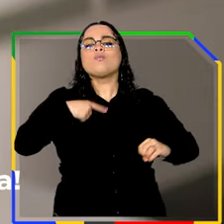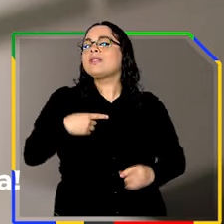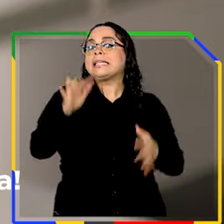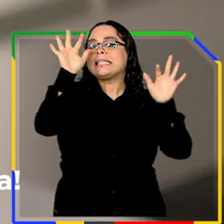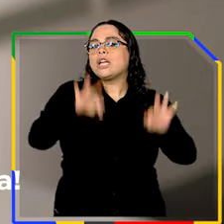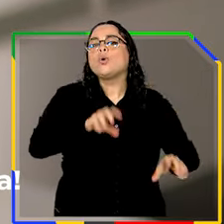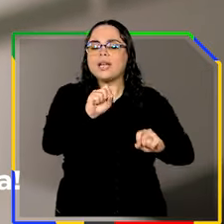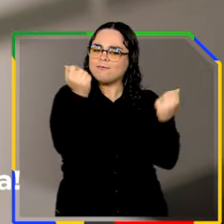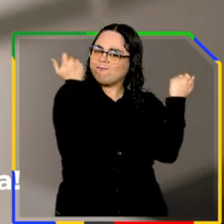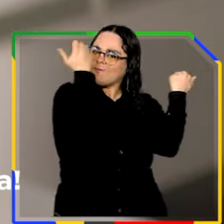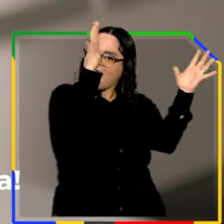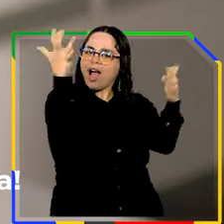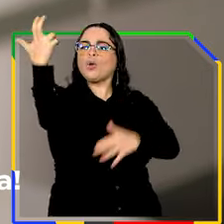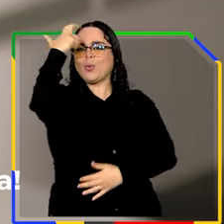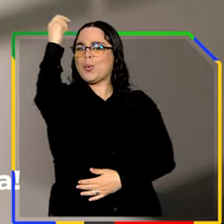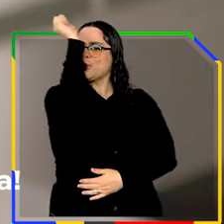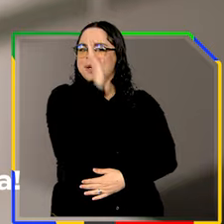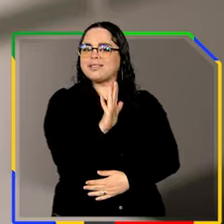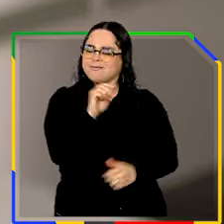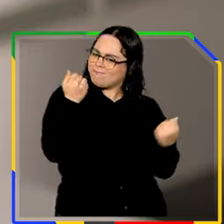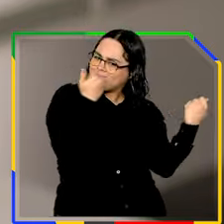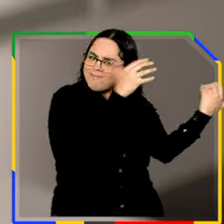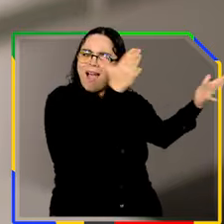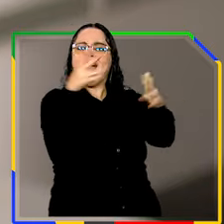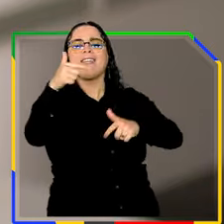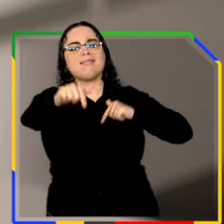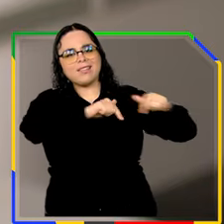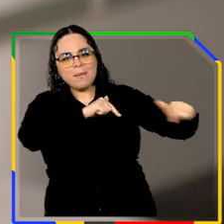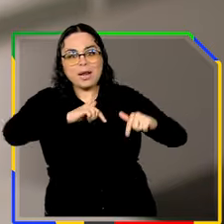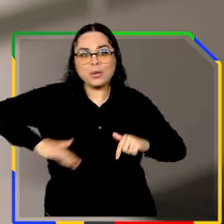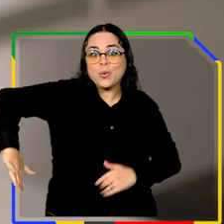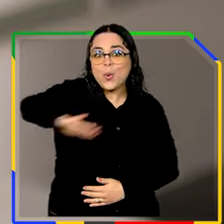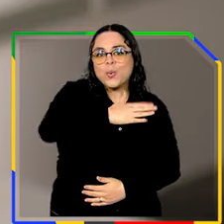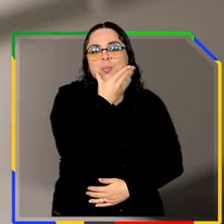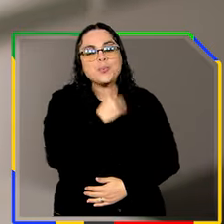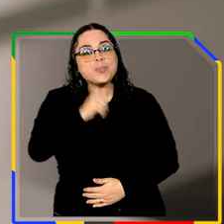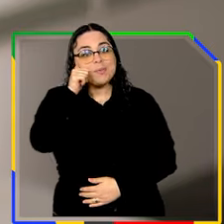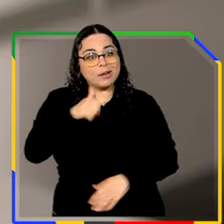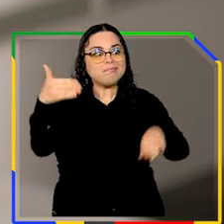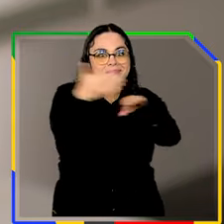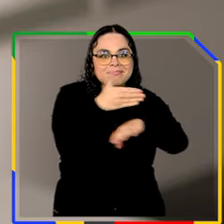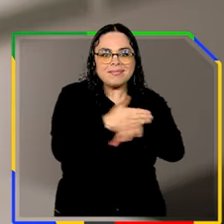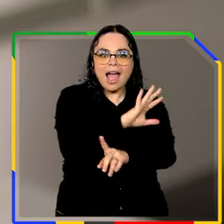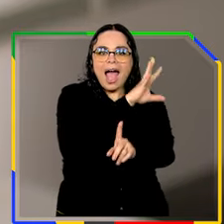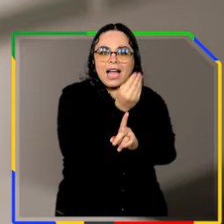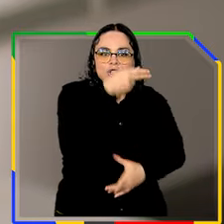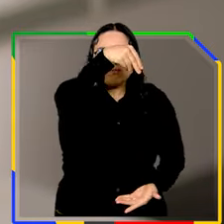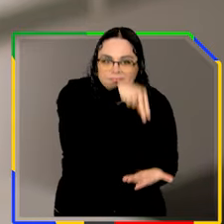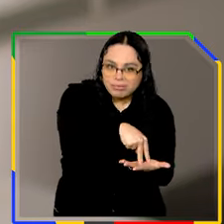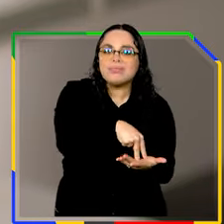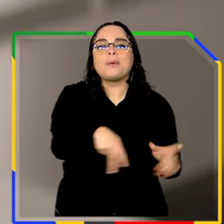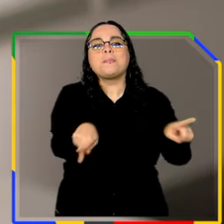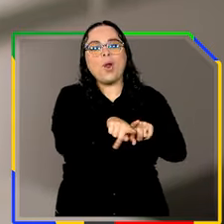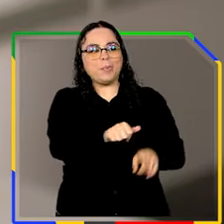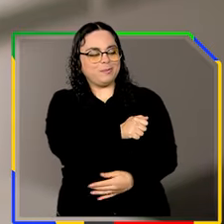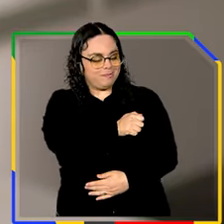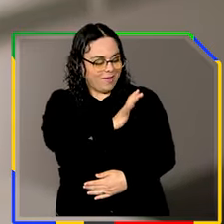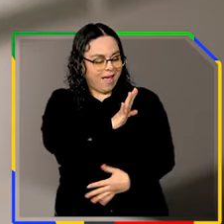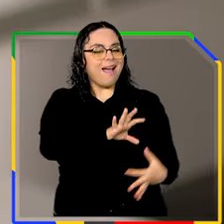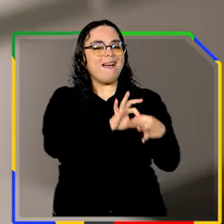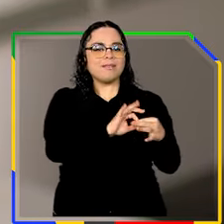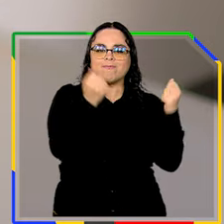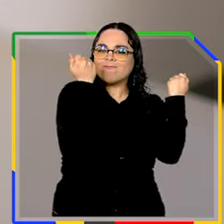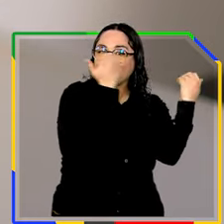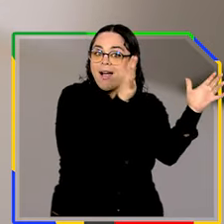terminar com um grande Viva Cultura Brasileira. Viva os trabalhadores e trabalhadoras que fazem a arte acontecer nos nossos